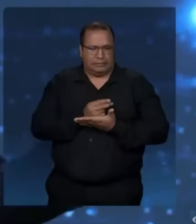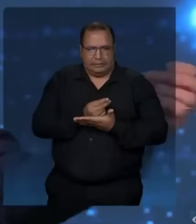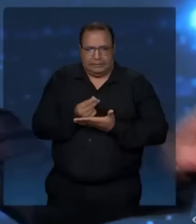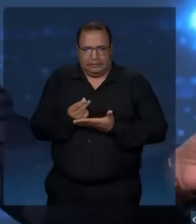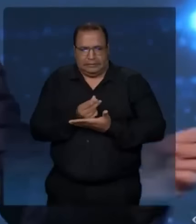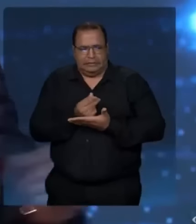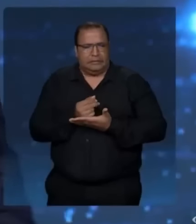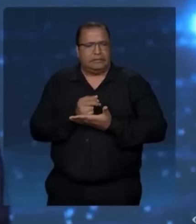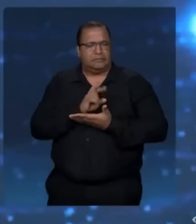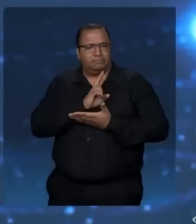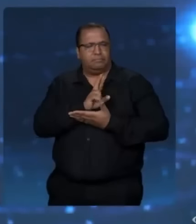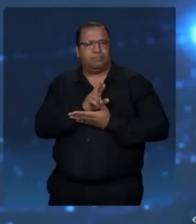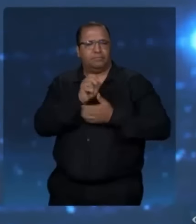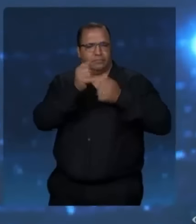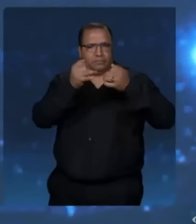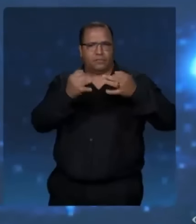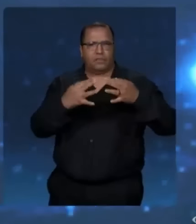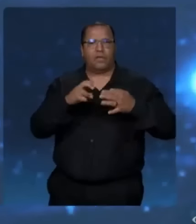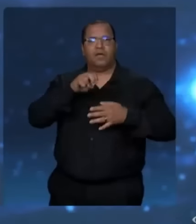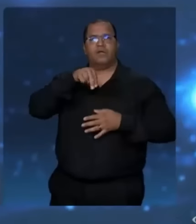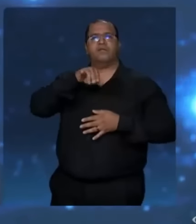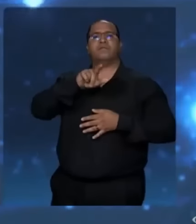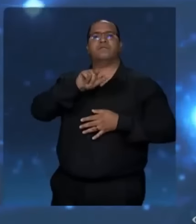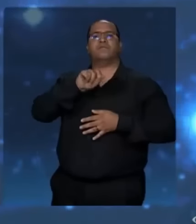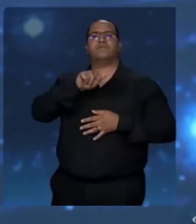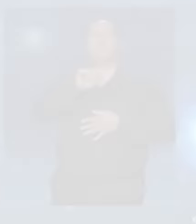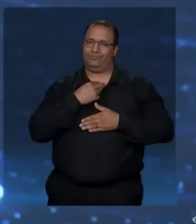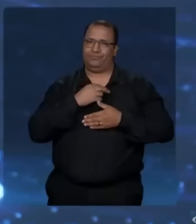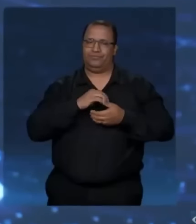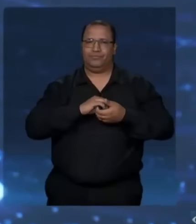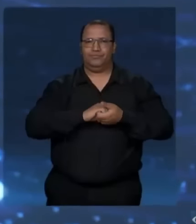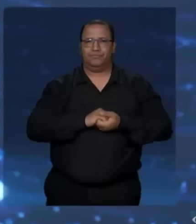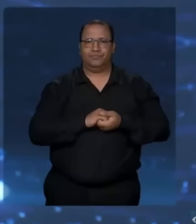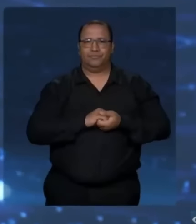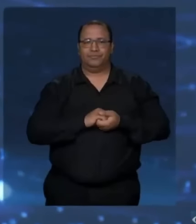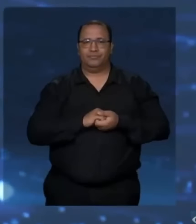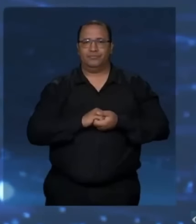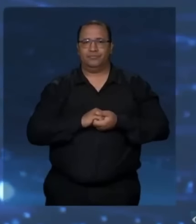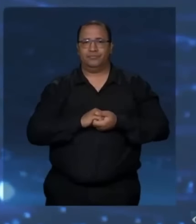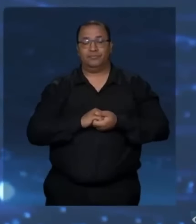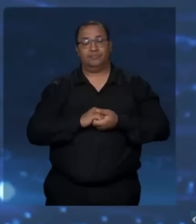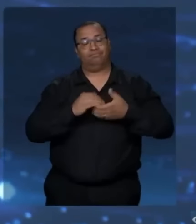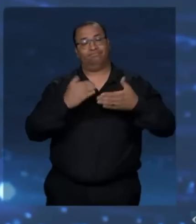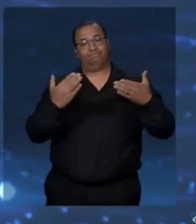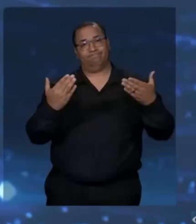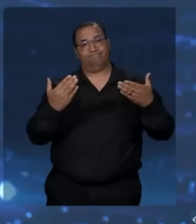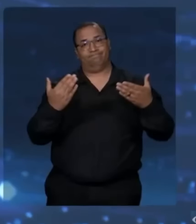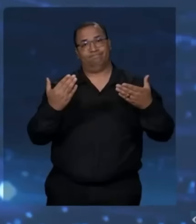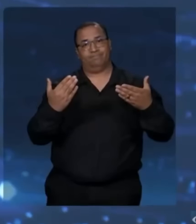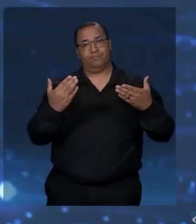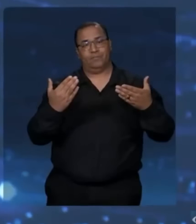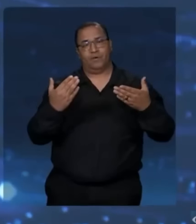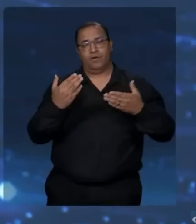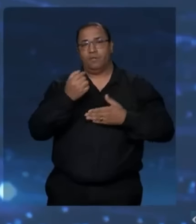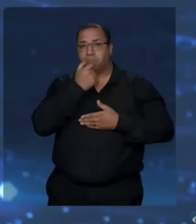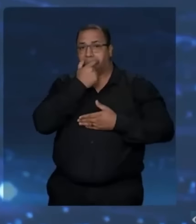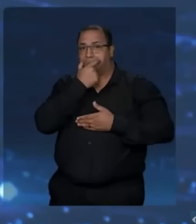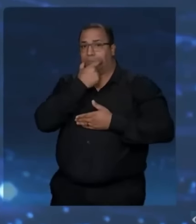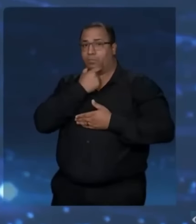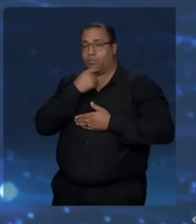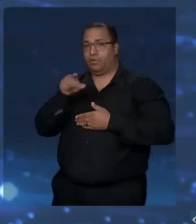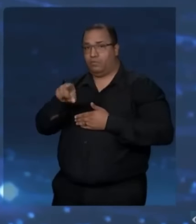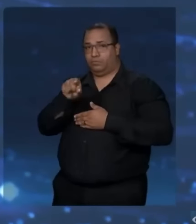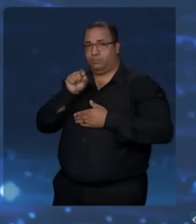Nicolás Maduro. Você precisa responder tantos nomes, Boulos. Bom, Guilherme Boulos é que eu escolho. O Nunes quer